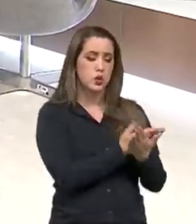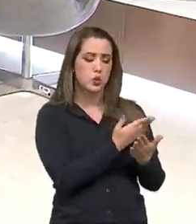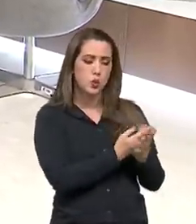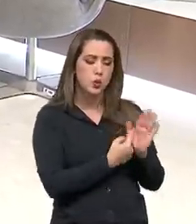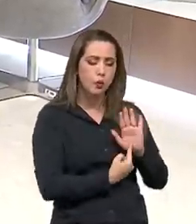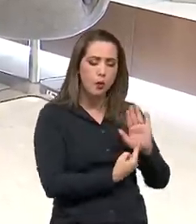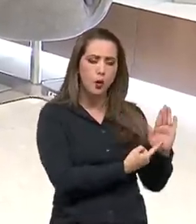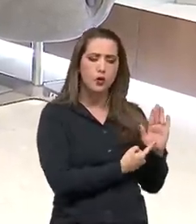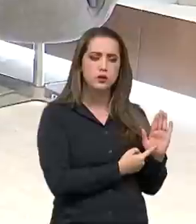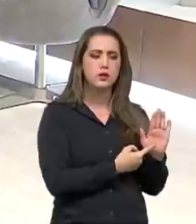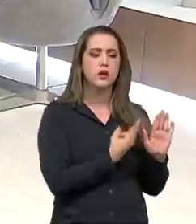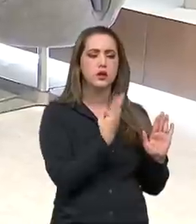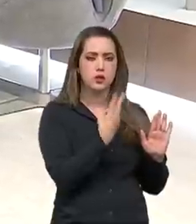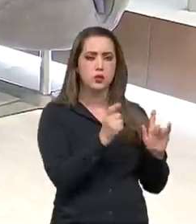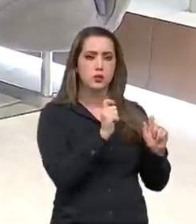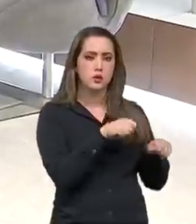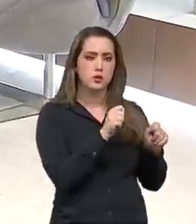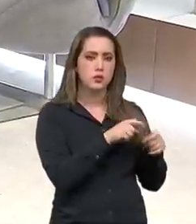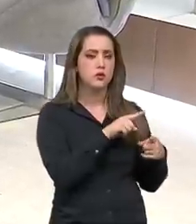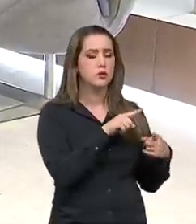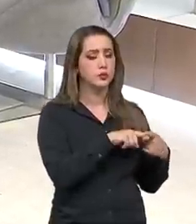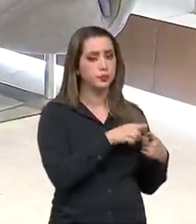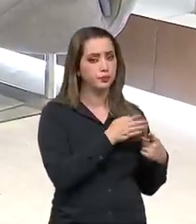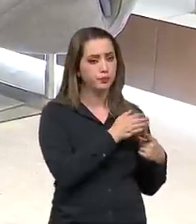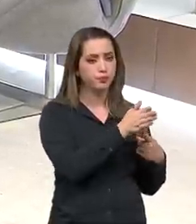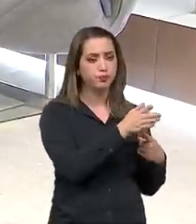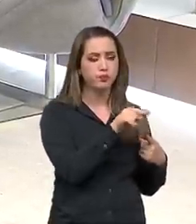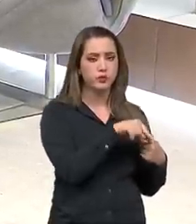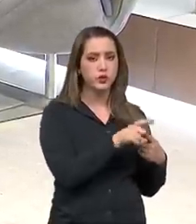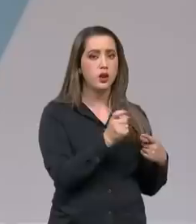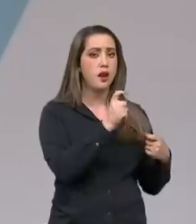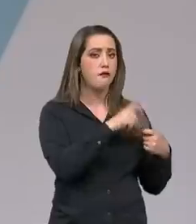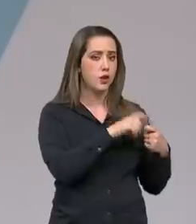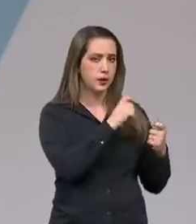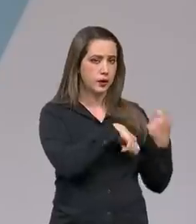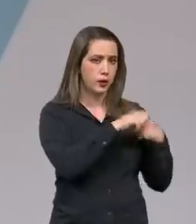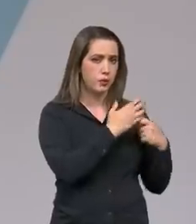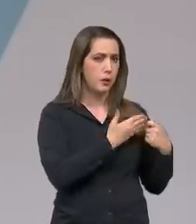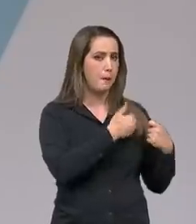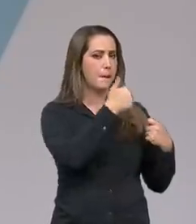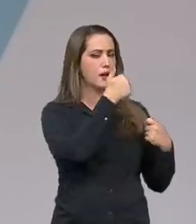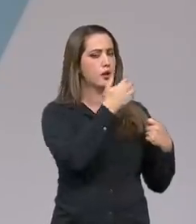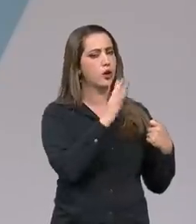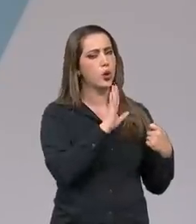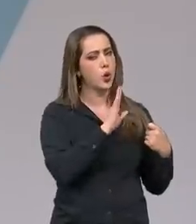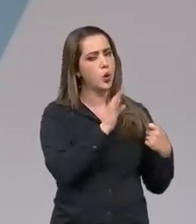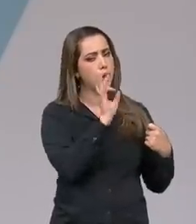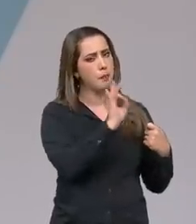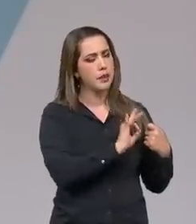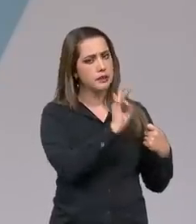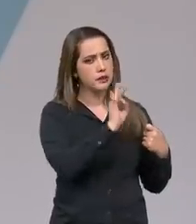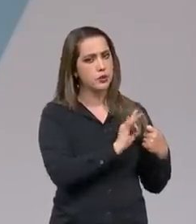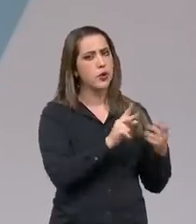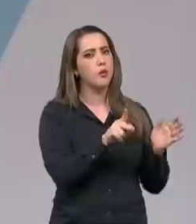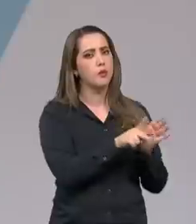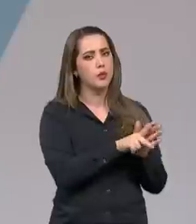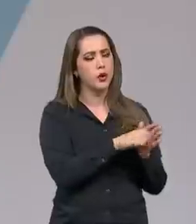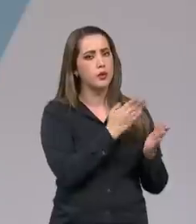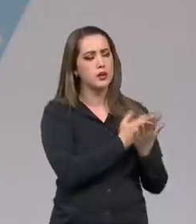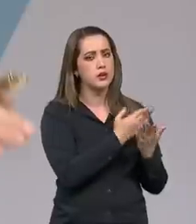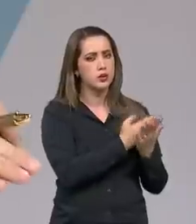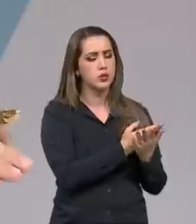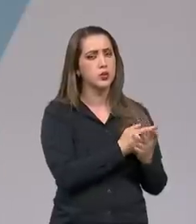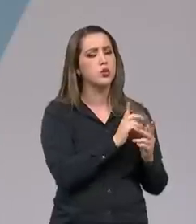aponta essas duas tendências. De um lado, a recuperação econômica, são dados levantados nesse estudo,